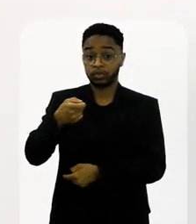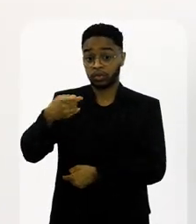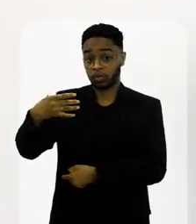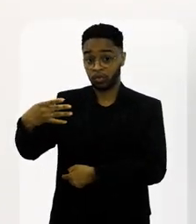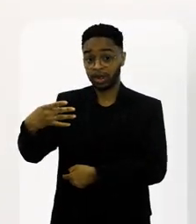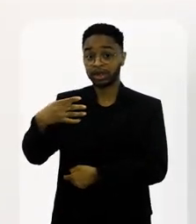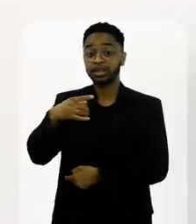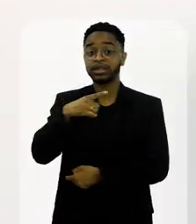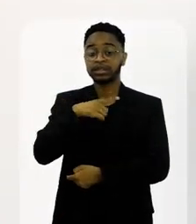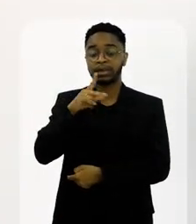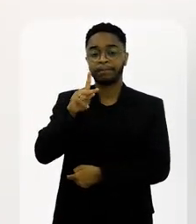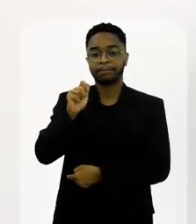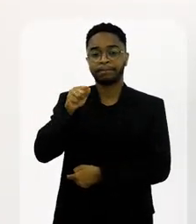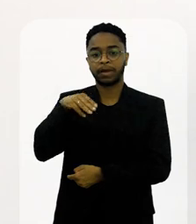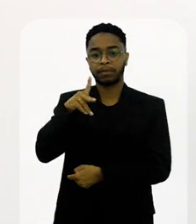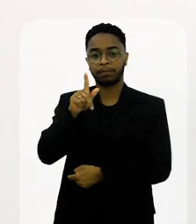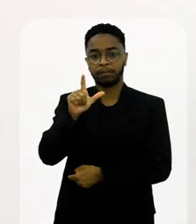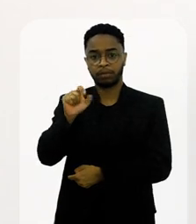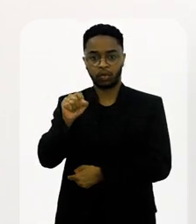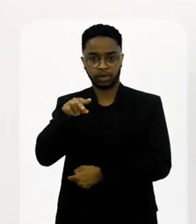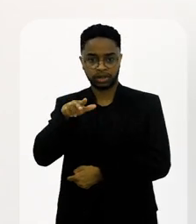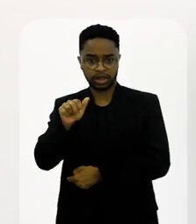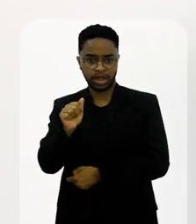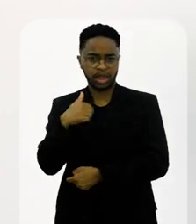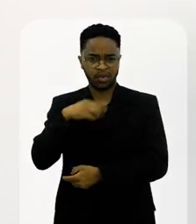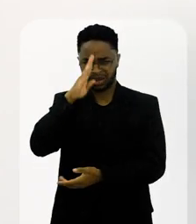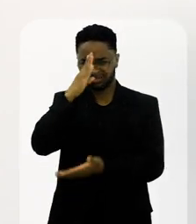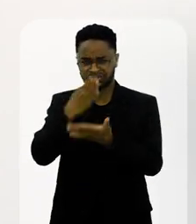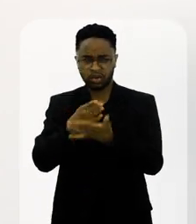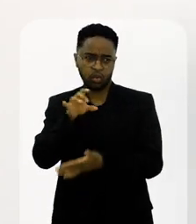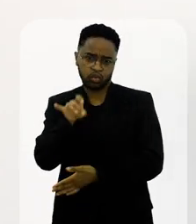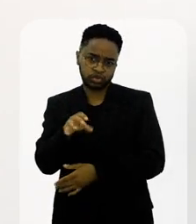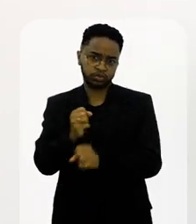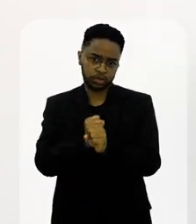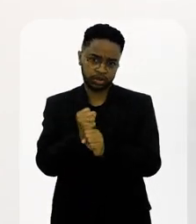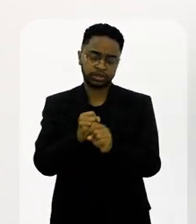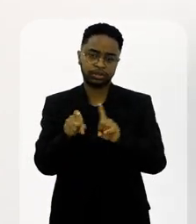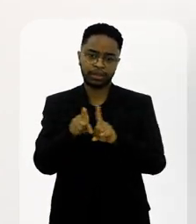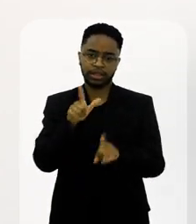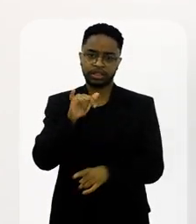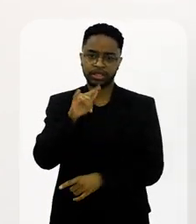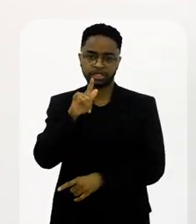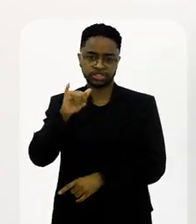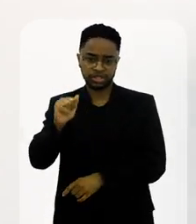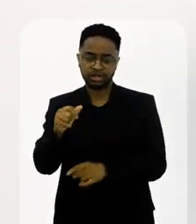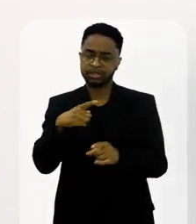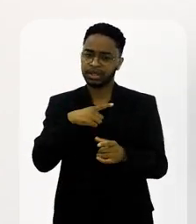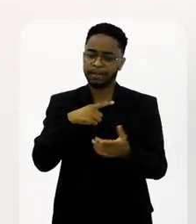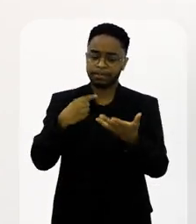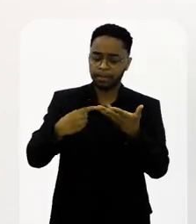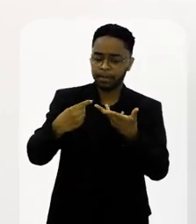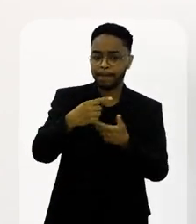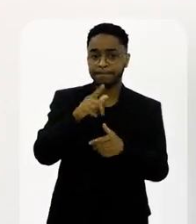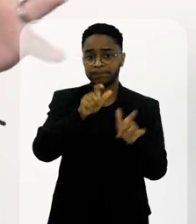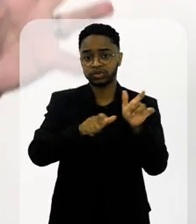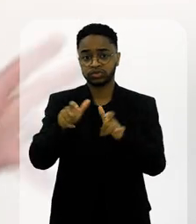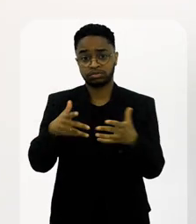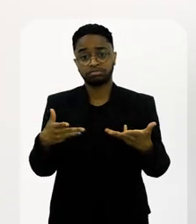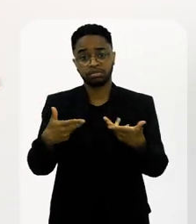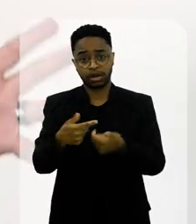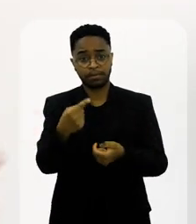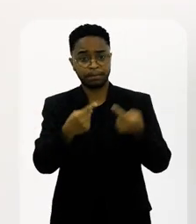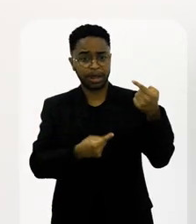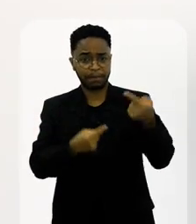2004, você ainda tinha no Estandarte o Pamplona, por exemplo, acho que foi o último ano dele, inclusive, a Lígia Santos, a Helena Teodoro, o Zé Carlos Rego, pessoas